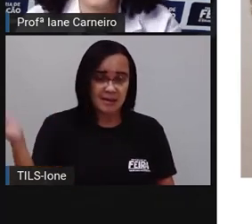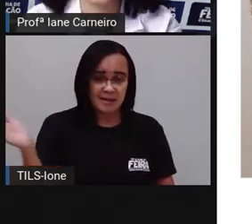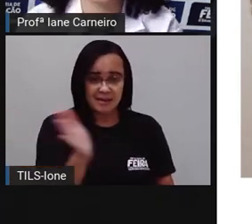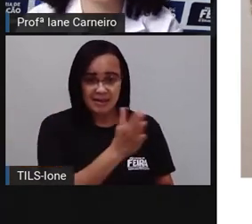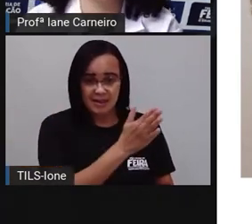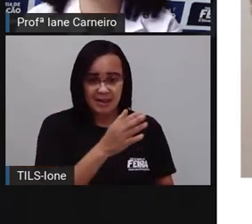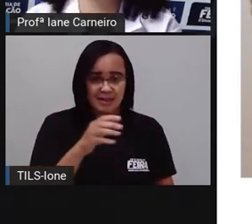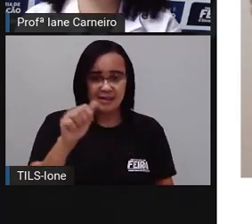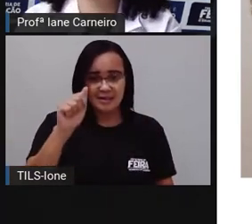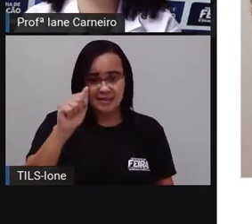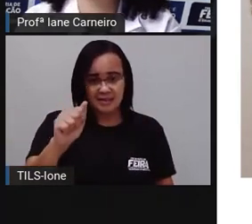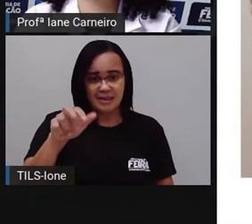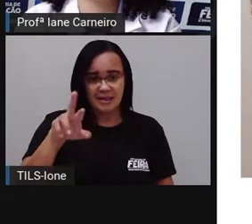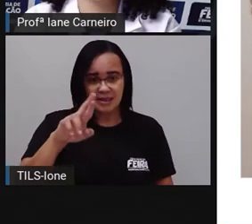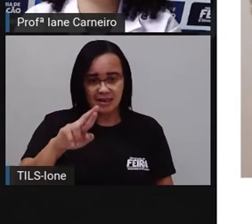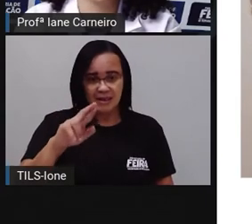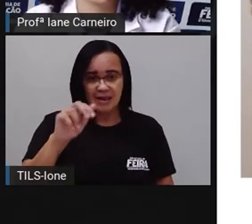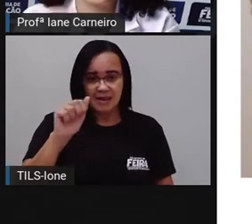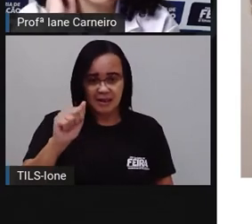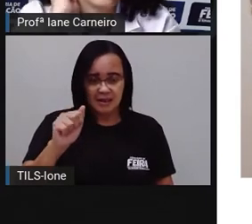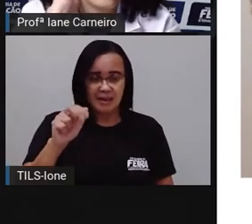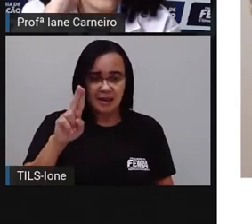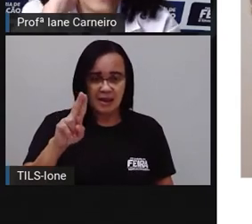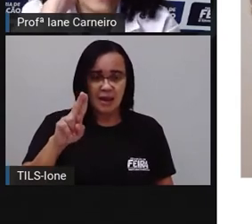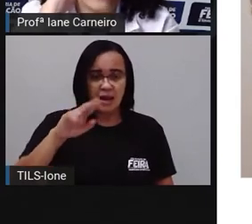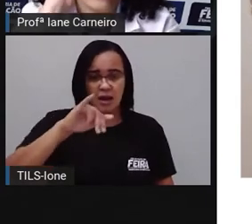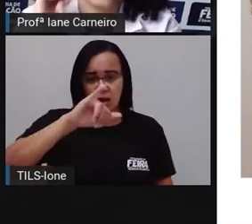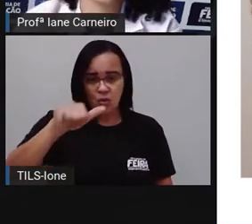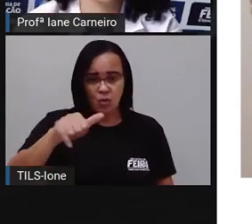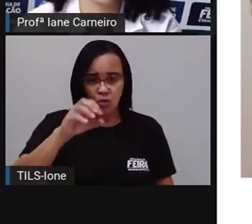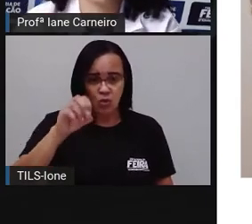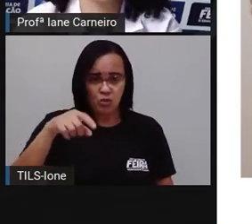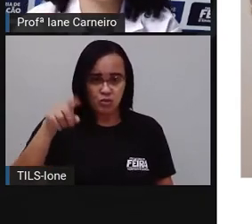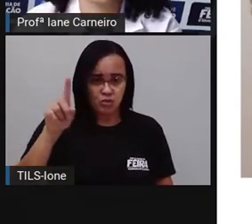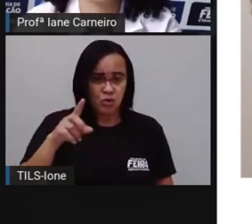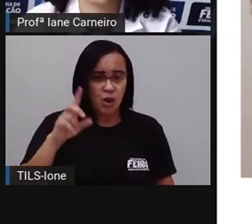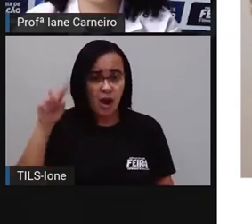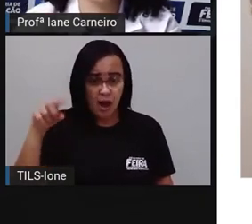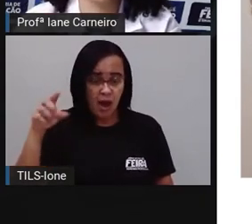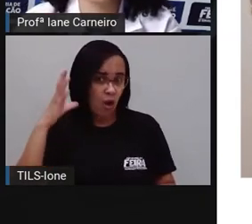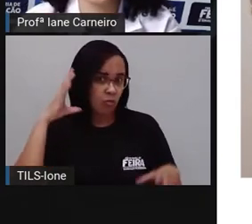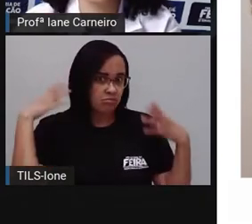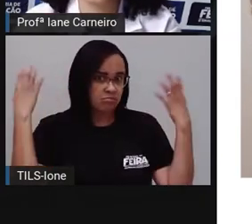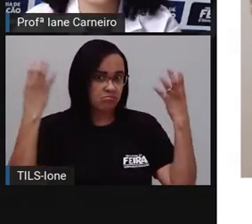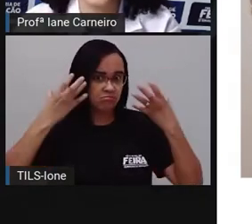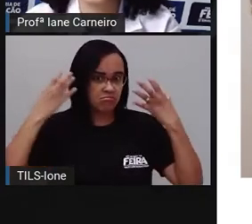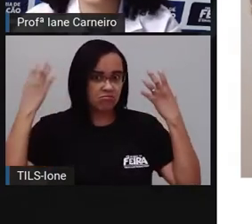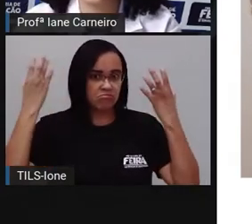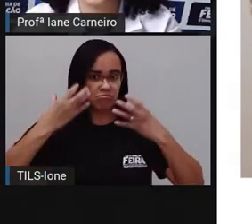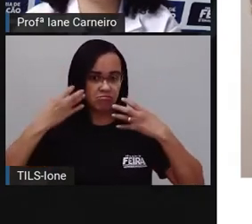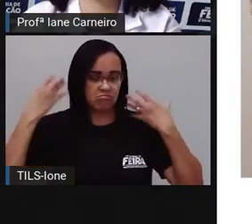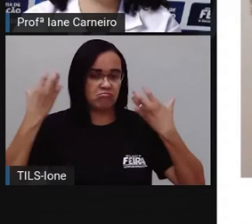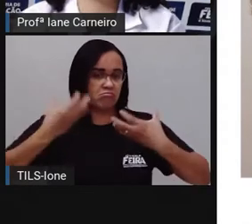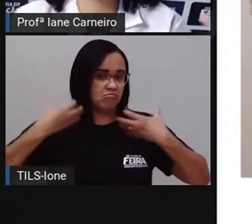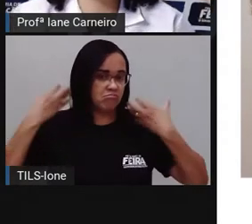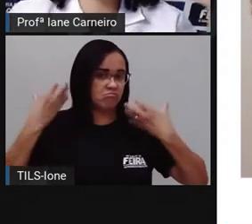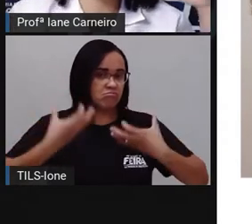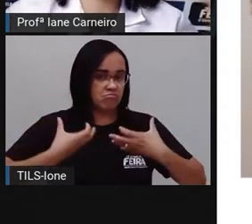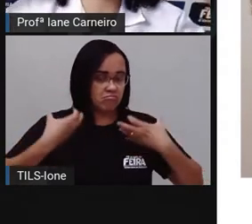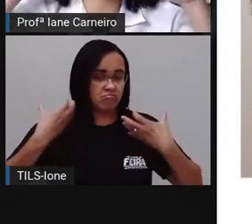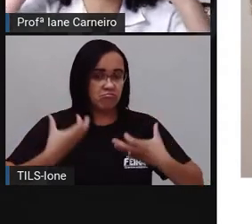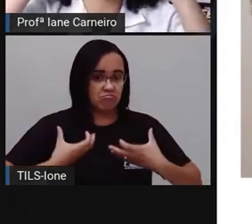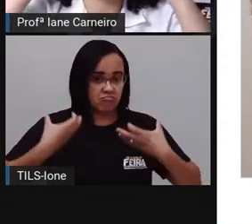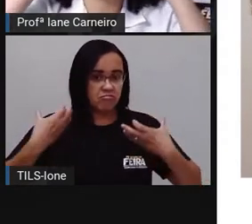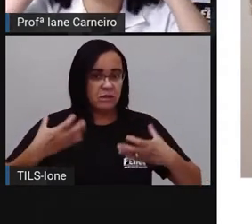bastante dela. Vamos ver, ó, o cabelo dela. Olha só o cabelo dela. Cabelo crespo, né? Aqui nesse caso tá um pouco